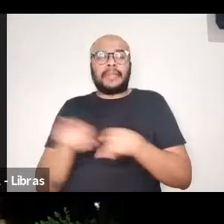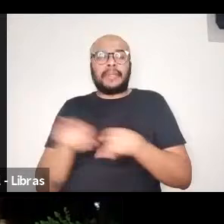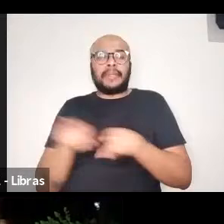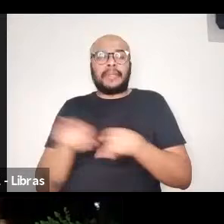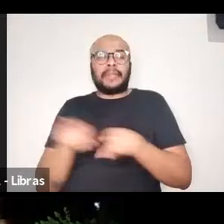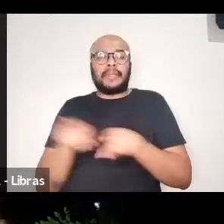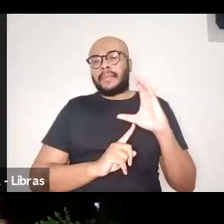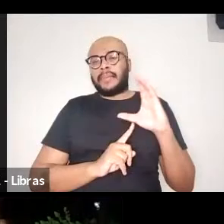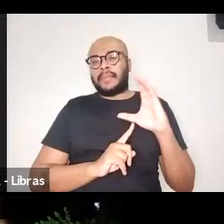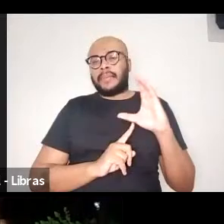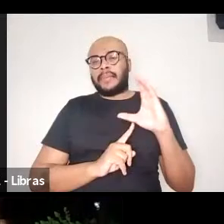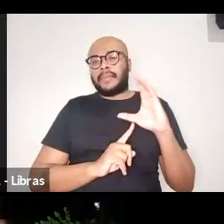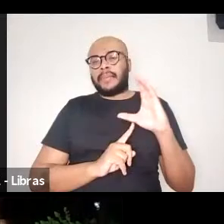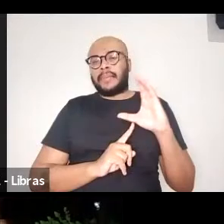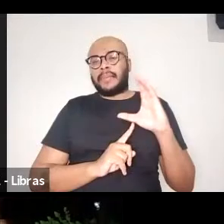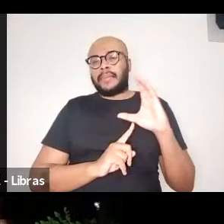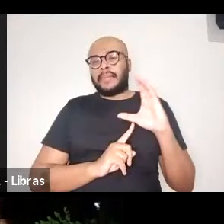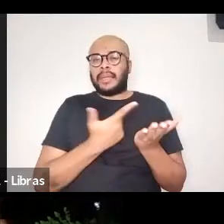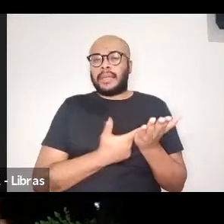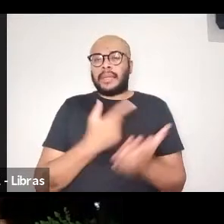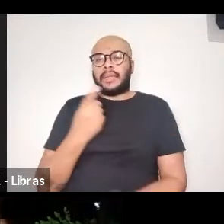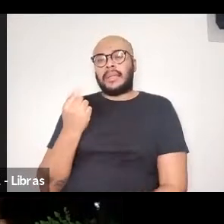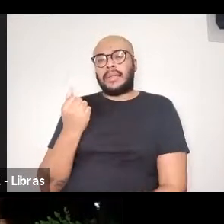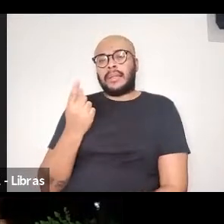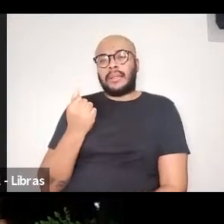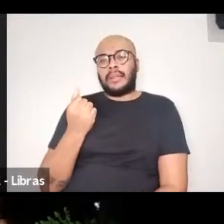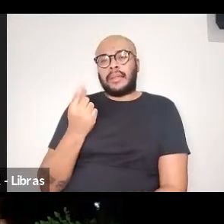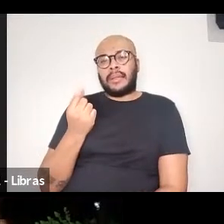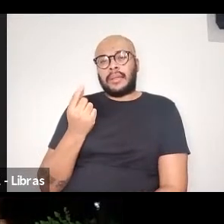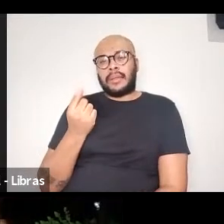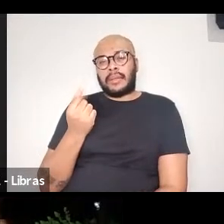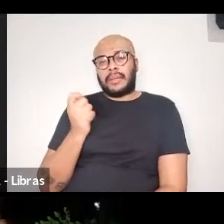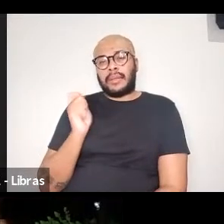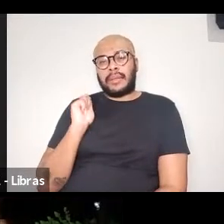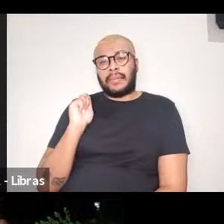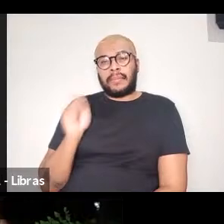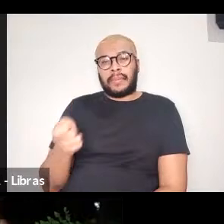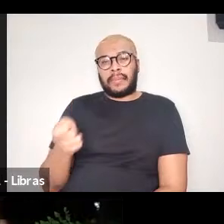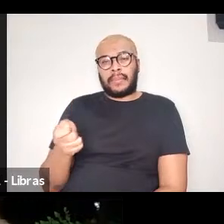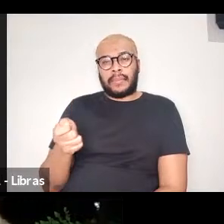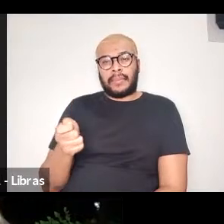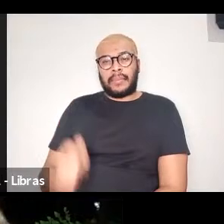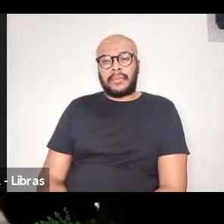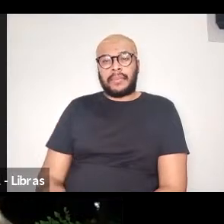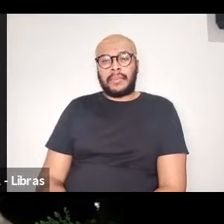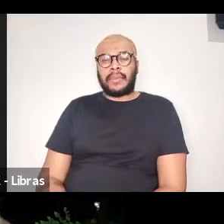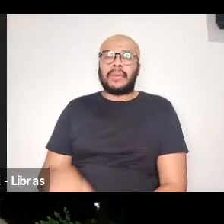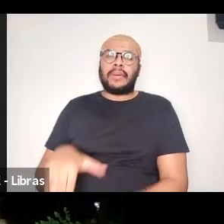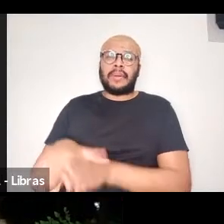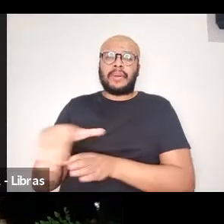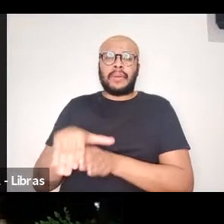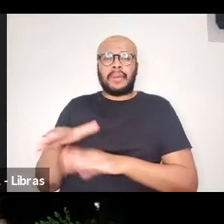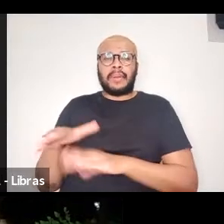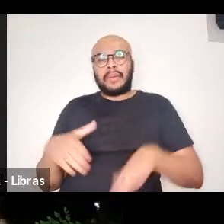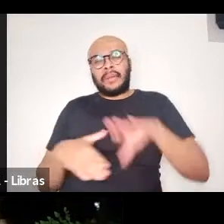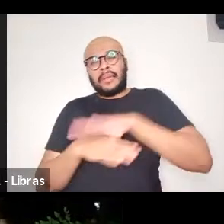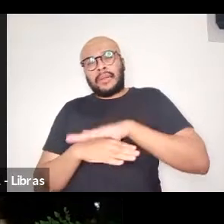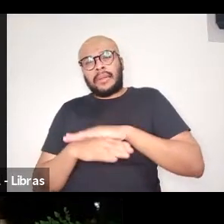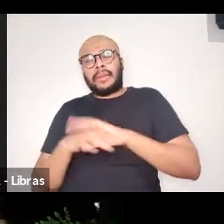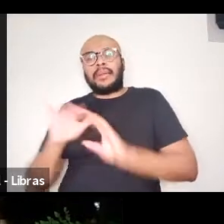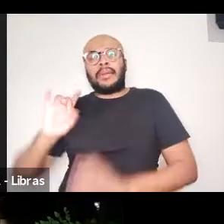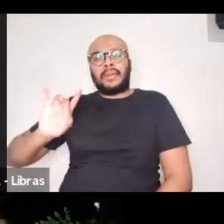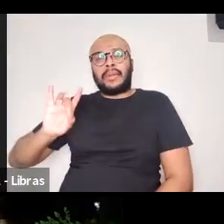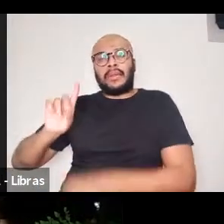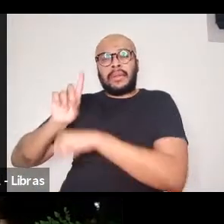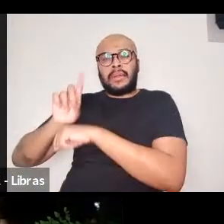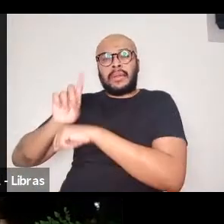impreso e e-book. A obra do primeiro ICBM, conselho editorial composto apenas por doutores